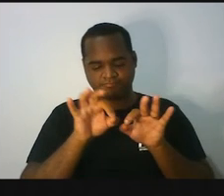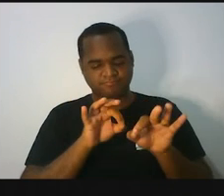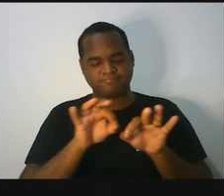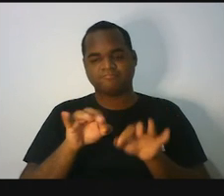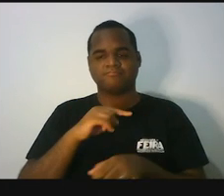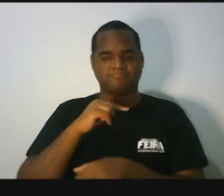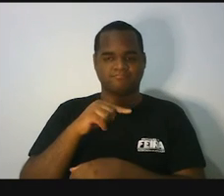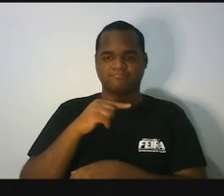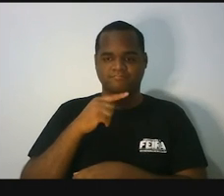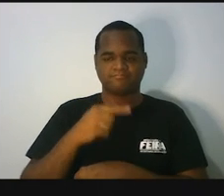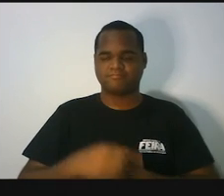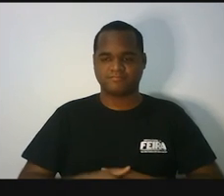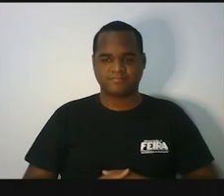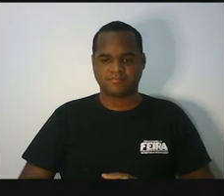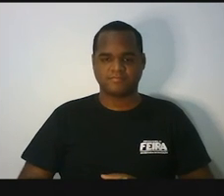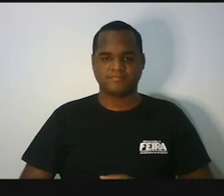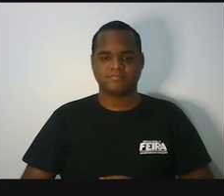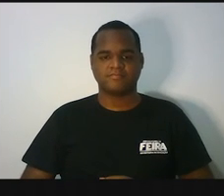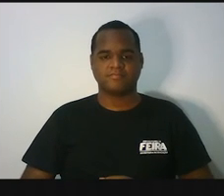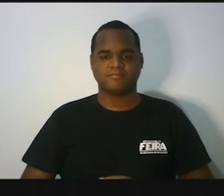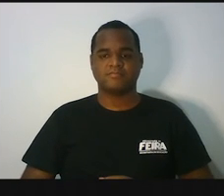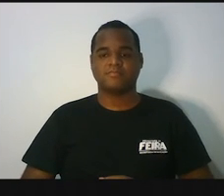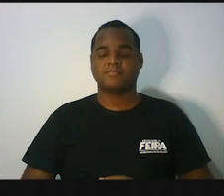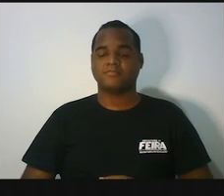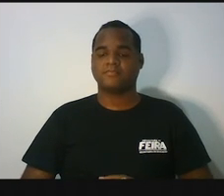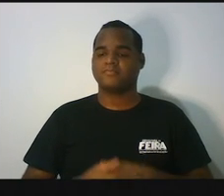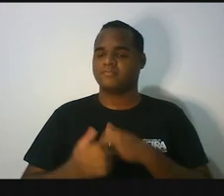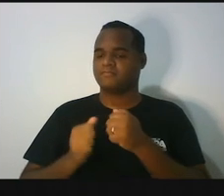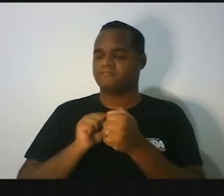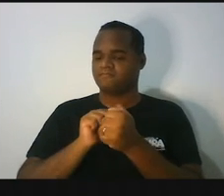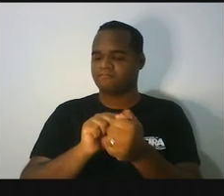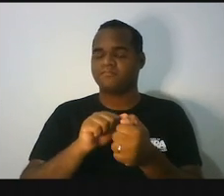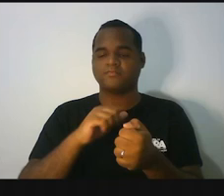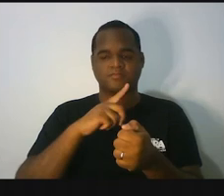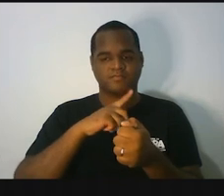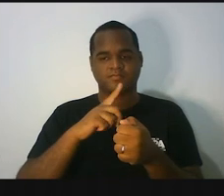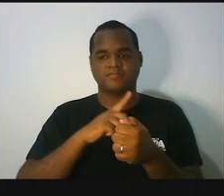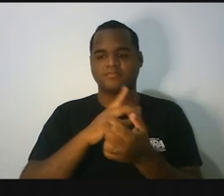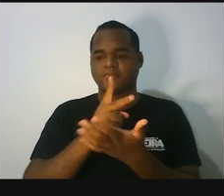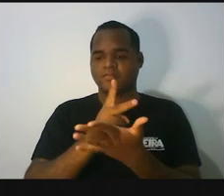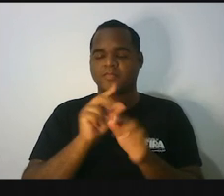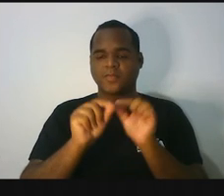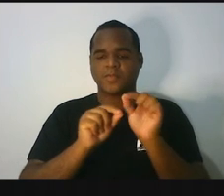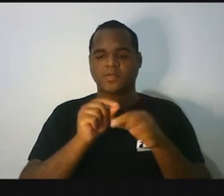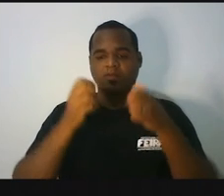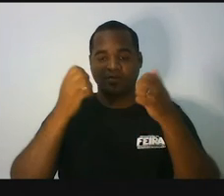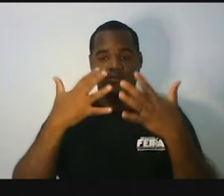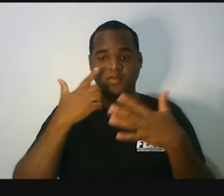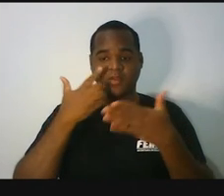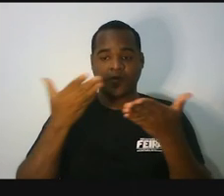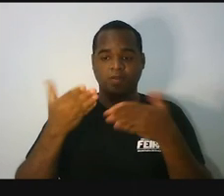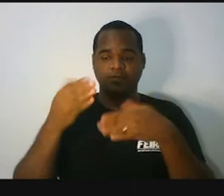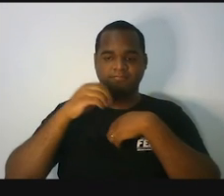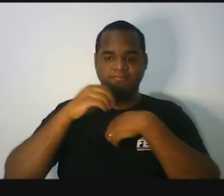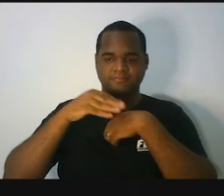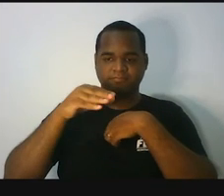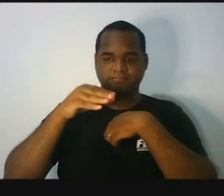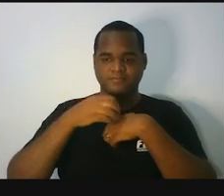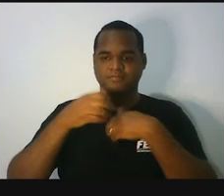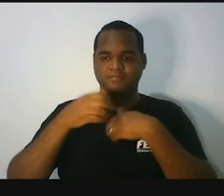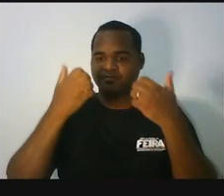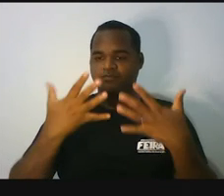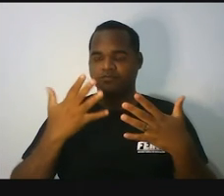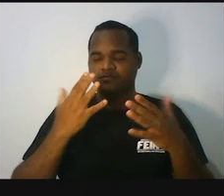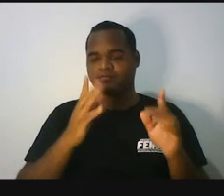certo? agora acompanhe comigo o seguinte ó eu vou tirar uma caixinha desse